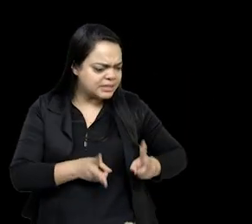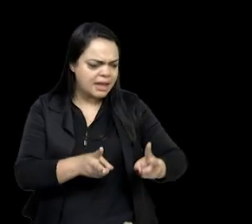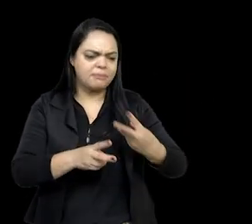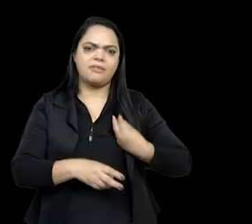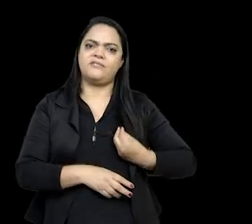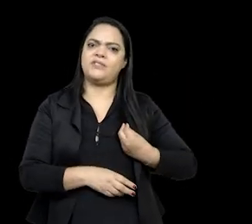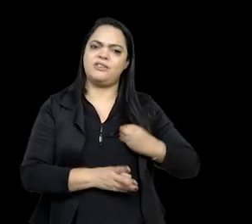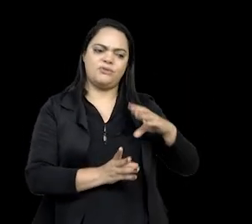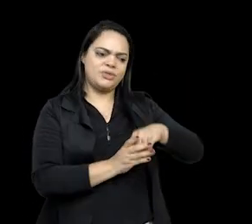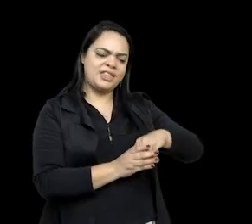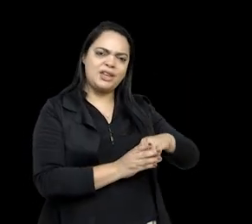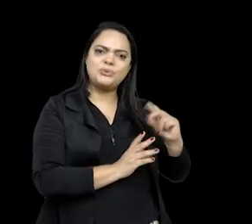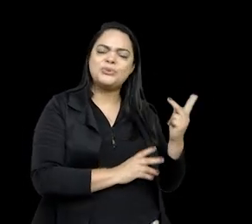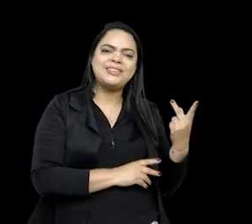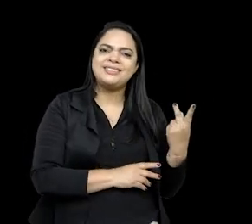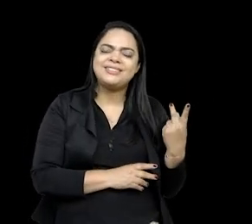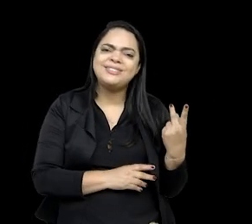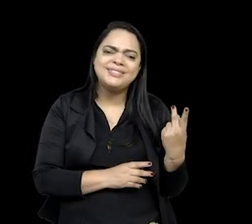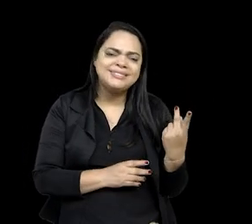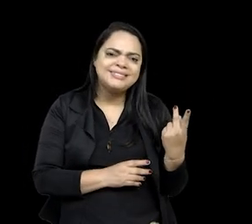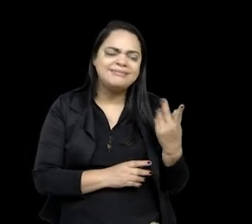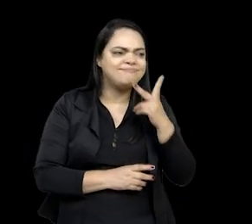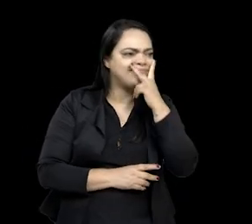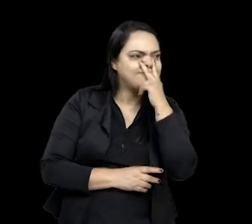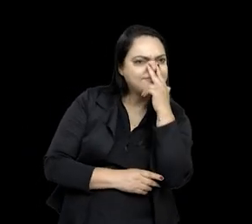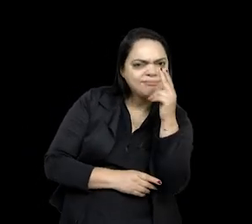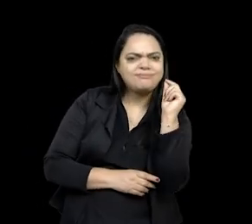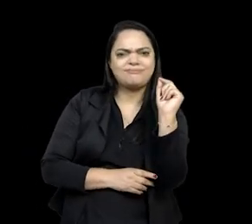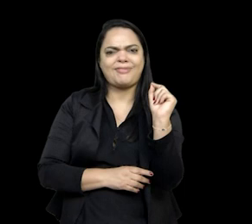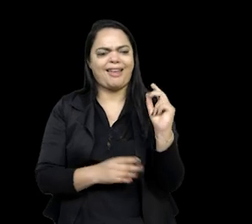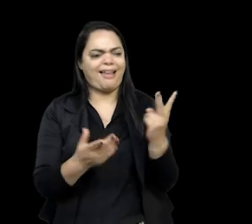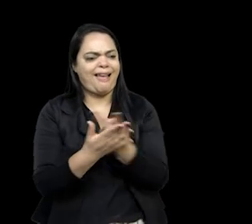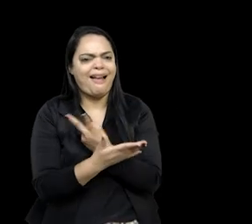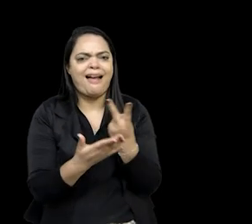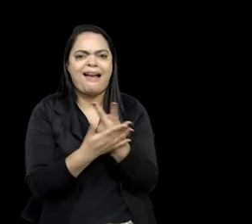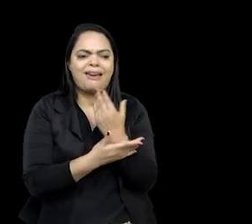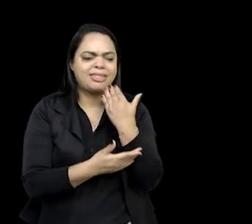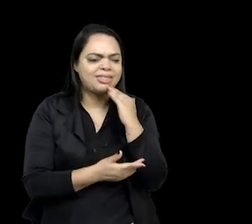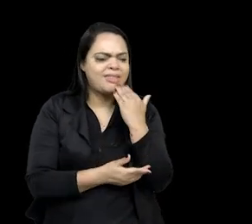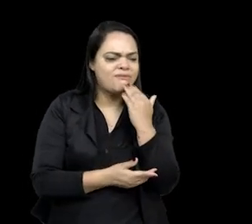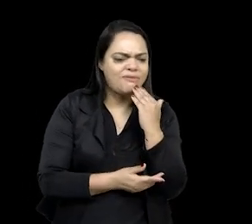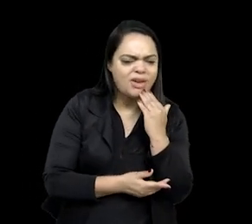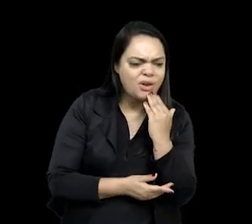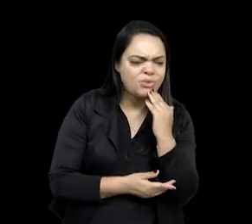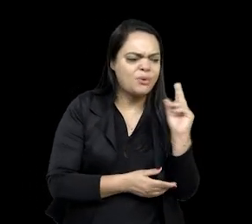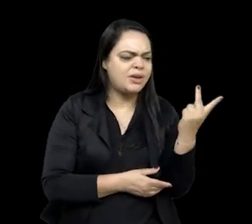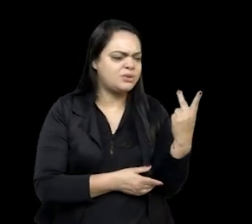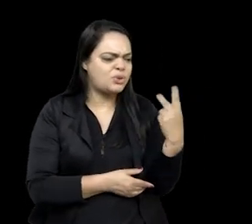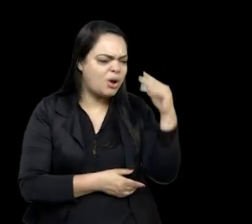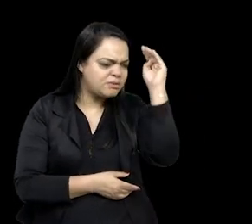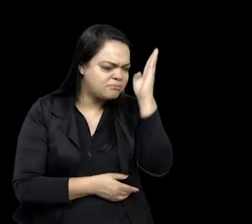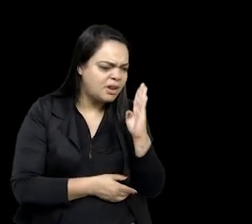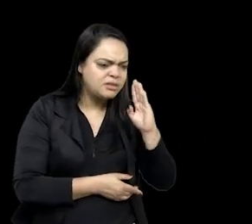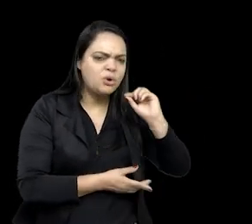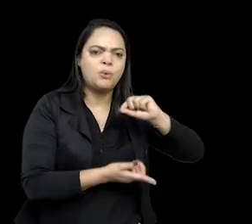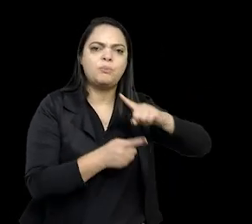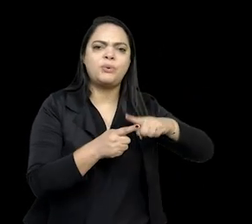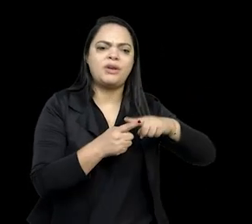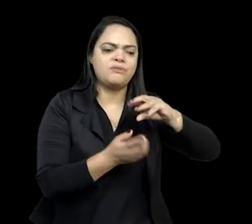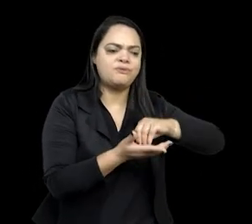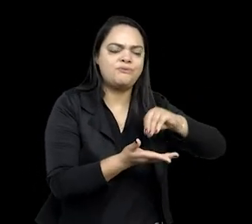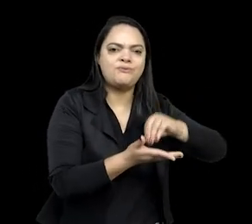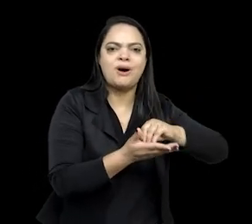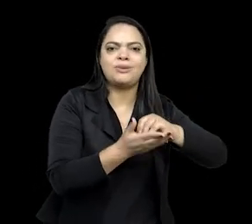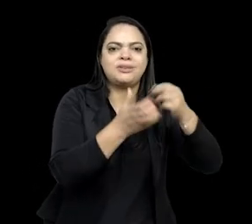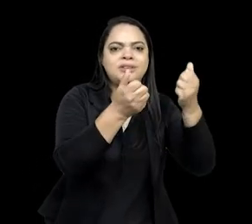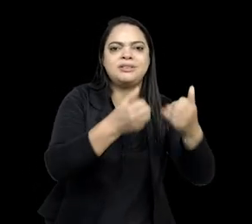limitante, na verdade, é uma maneira deformada de tratar a história do Brasil se a gente não trata dos indígenas que moram,